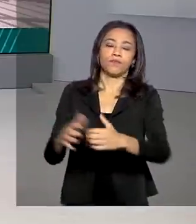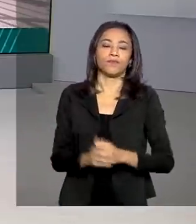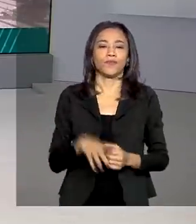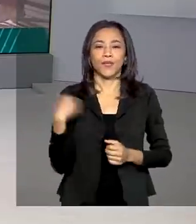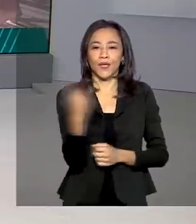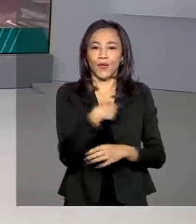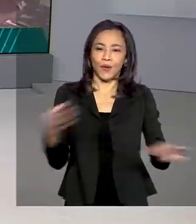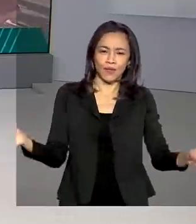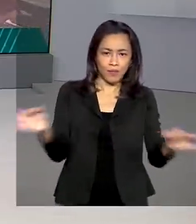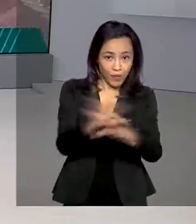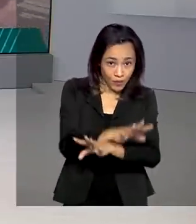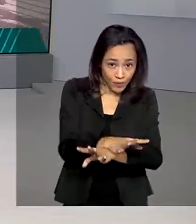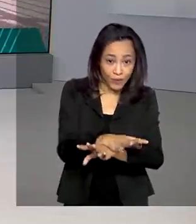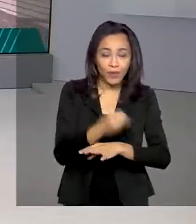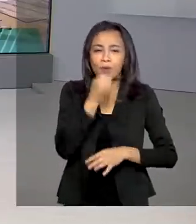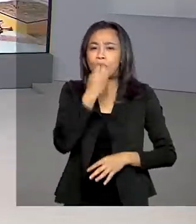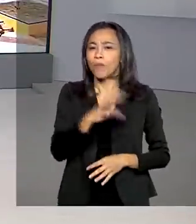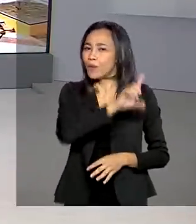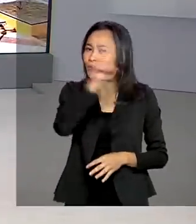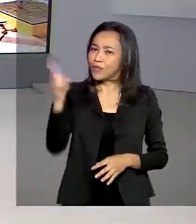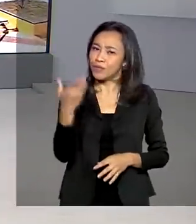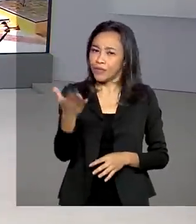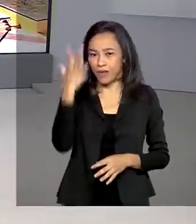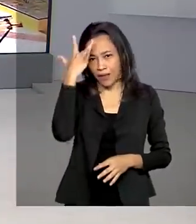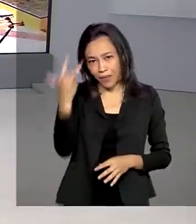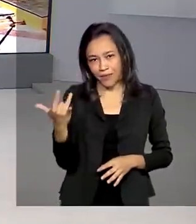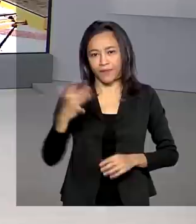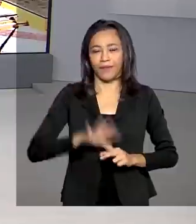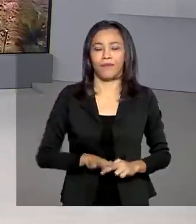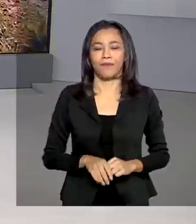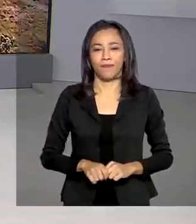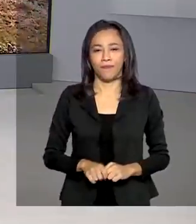Brasil em Dia termina aqui. Um bom dia pra você e até amanhã.